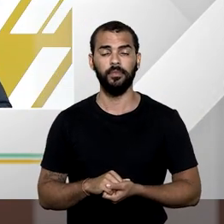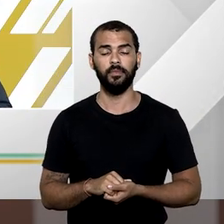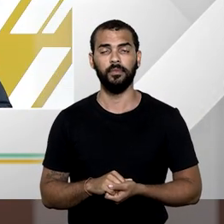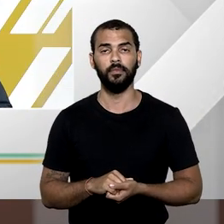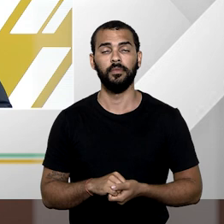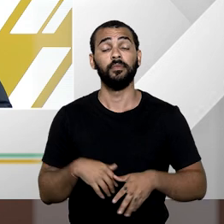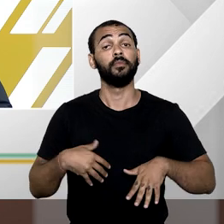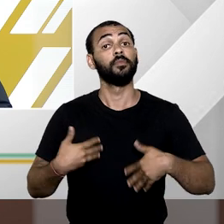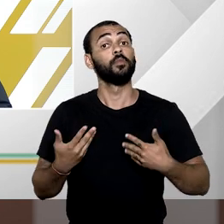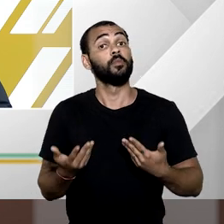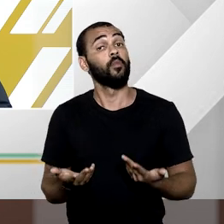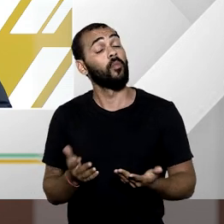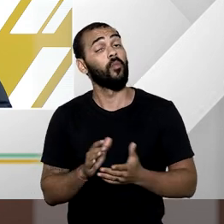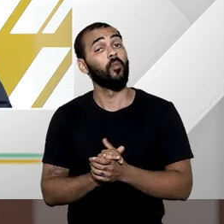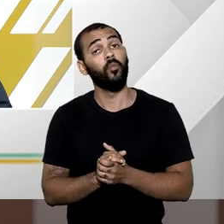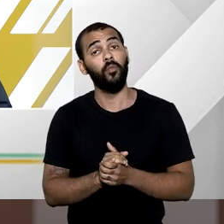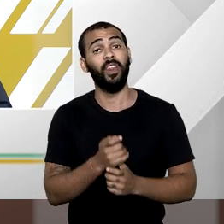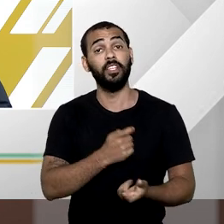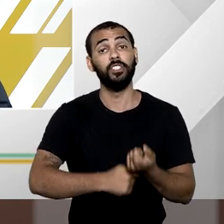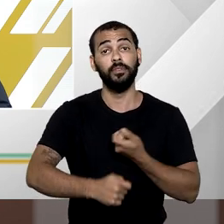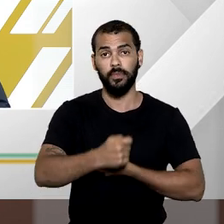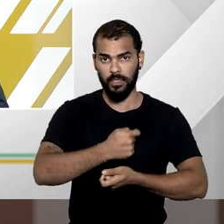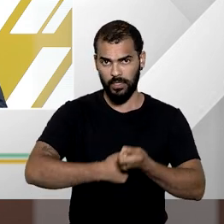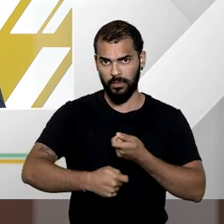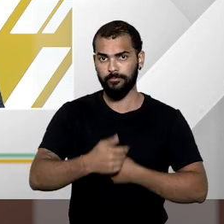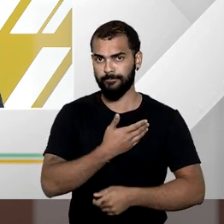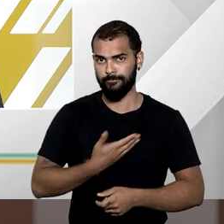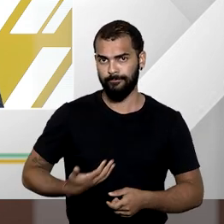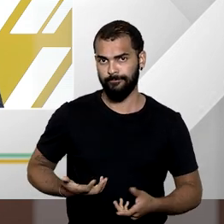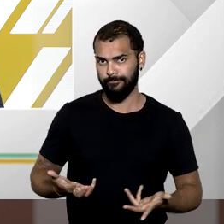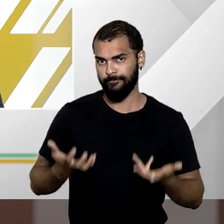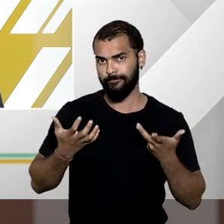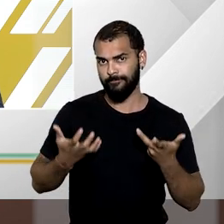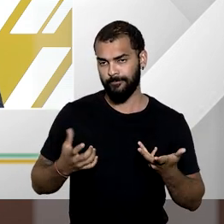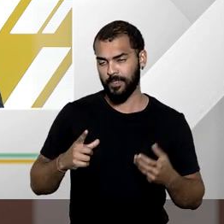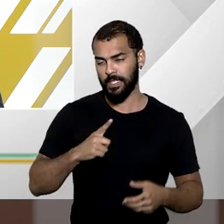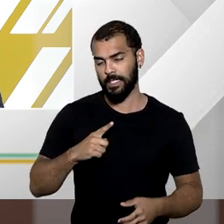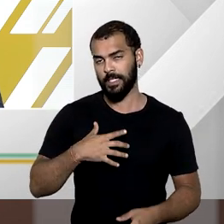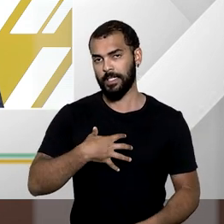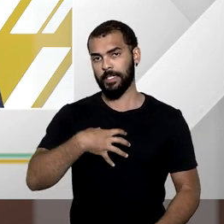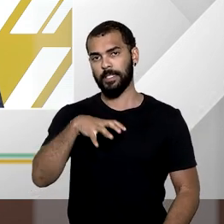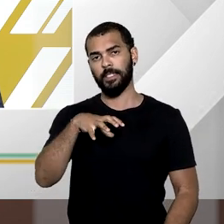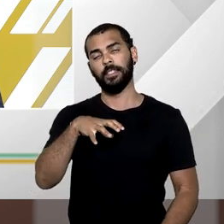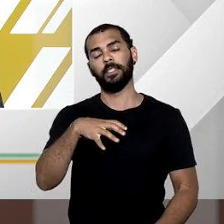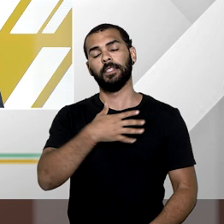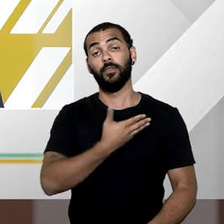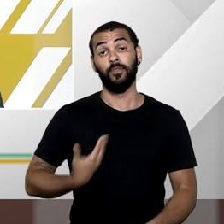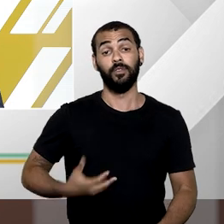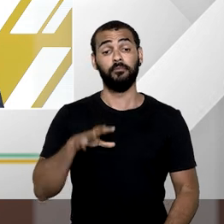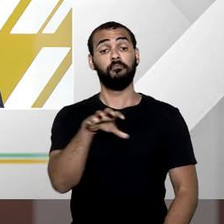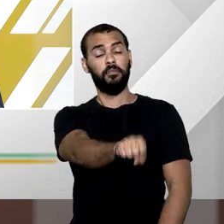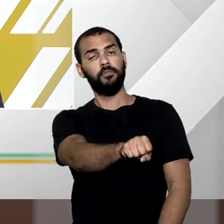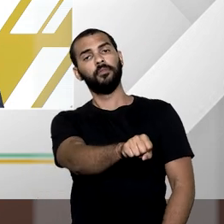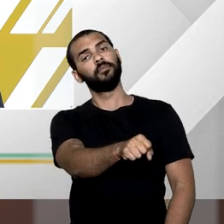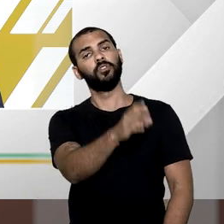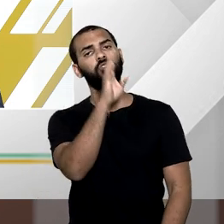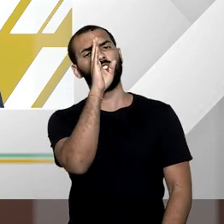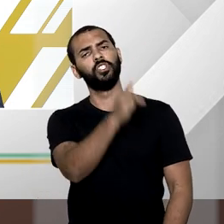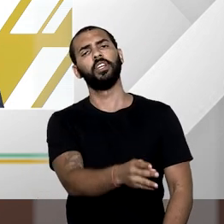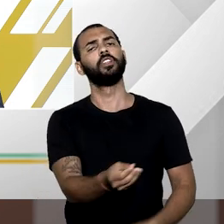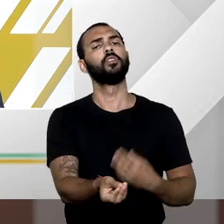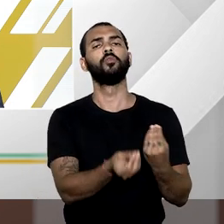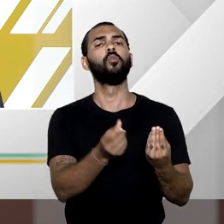administração pública pretende realizar uma desapropriação direta, qual o primeiro passo? Ela